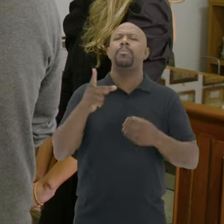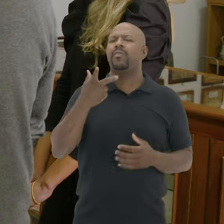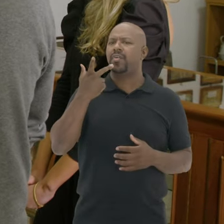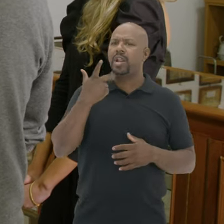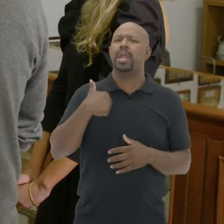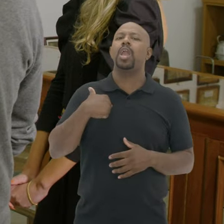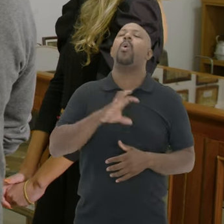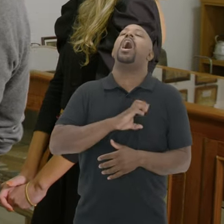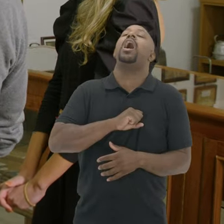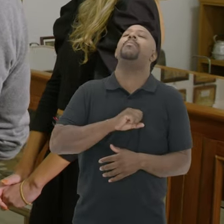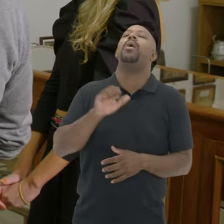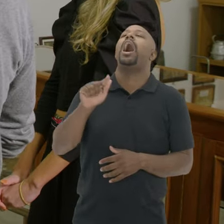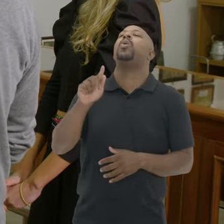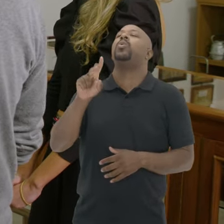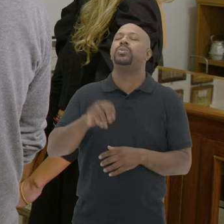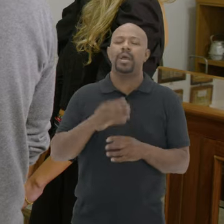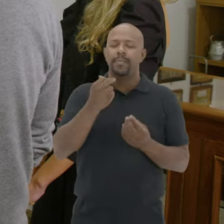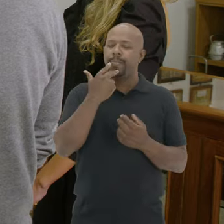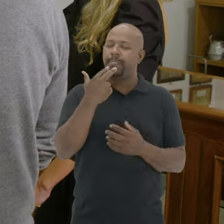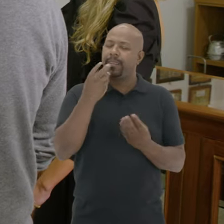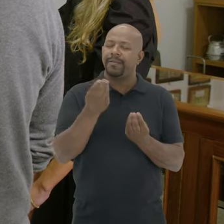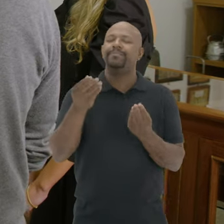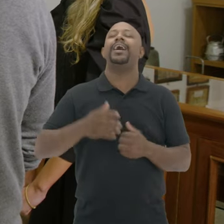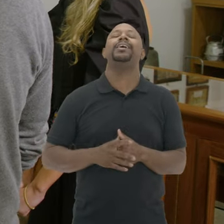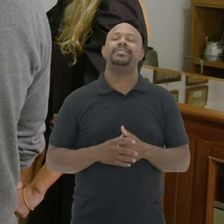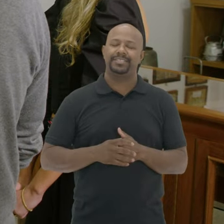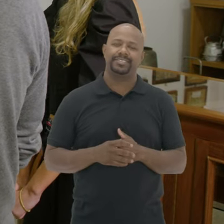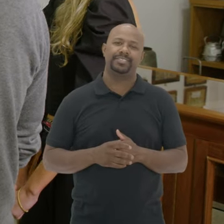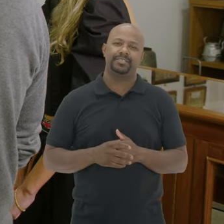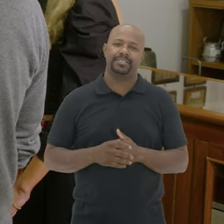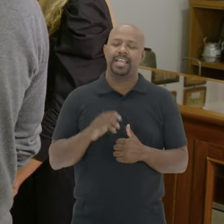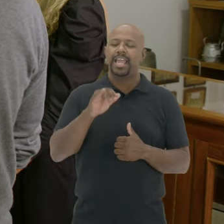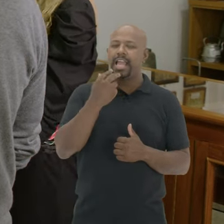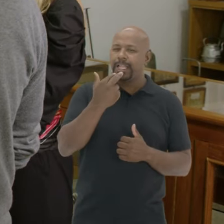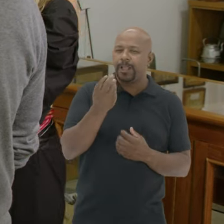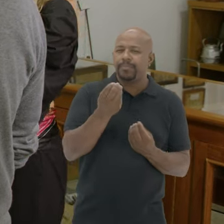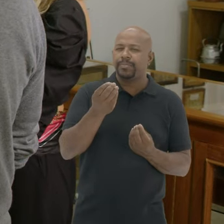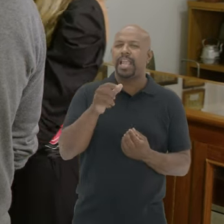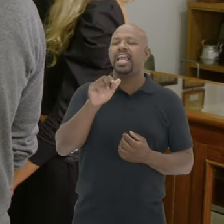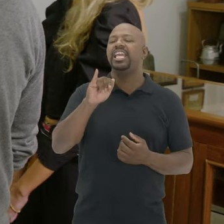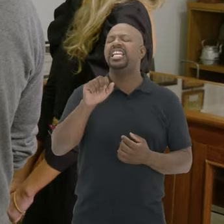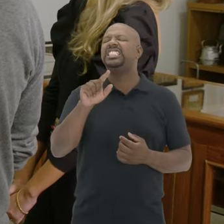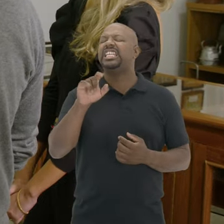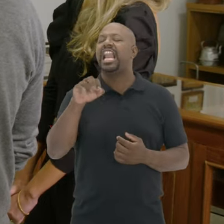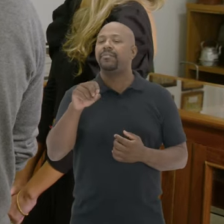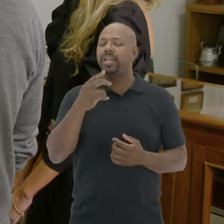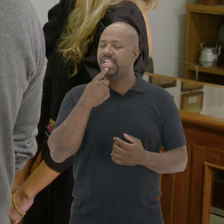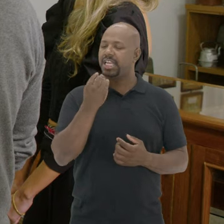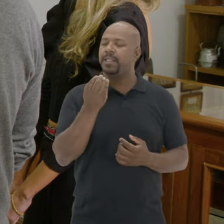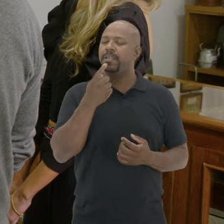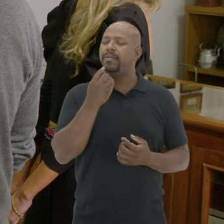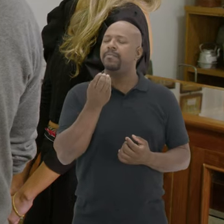Como que se fala Eu amo agudo Em alemão? liebe agudo Ich liebe agudo Ich liebe agudo liebe agudo Ich